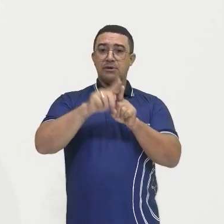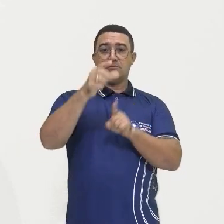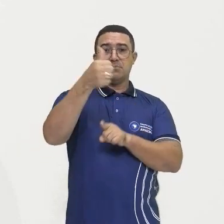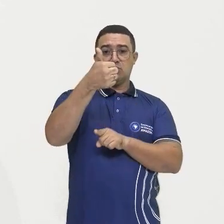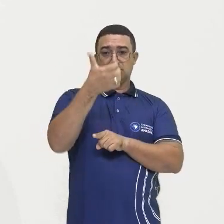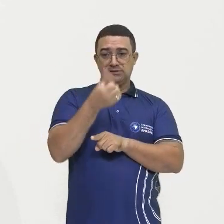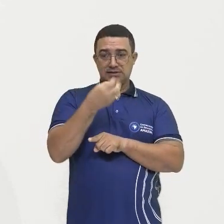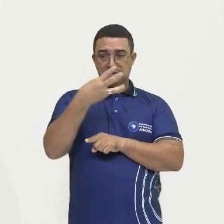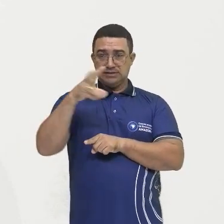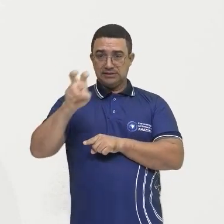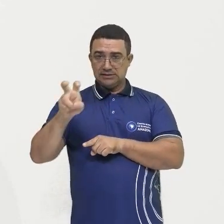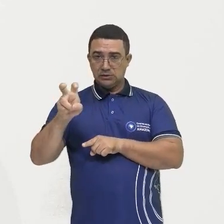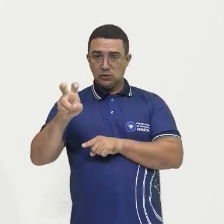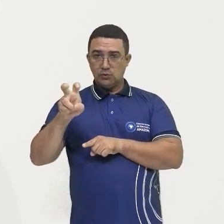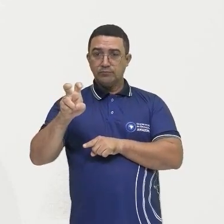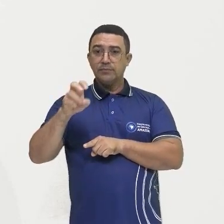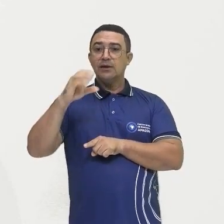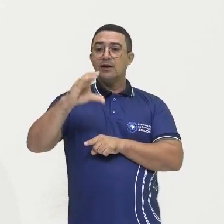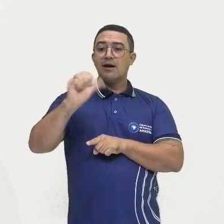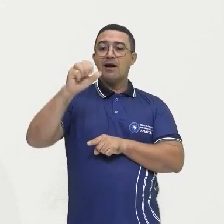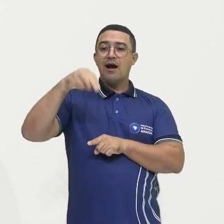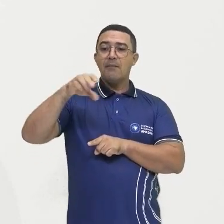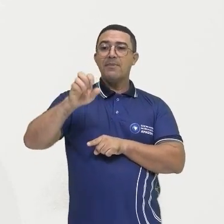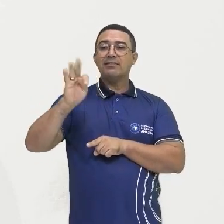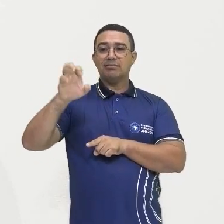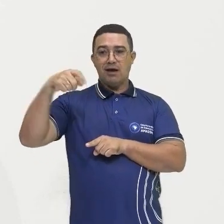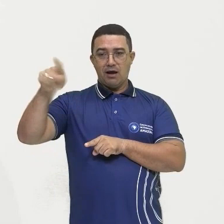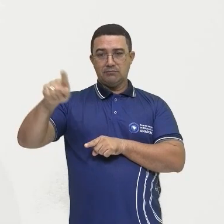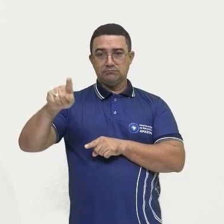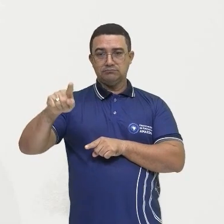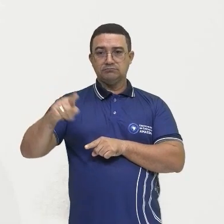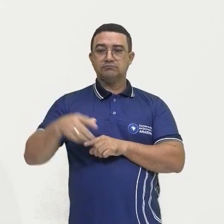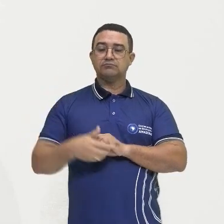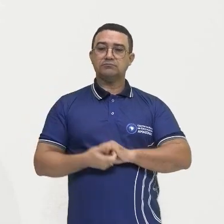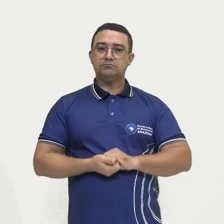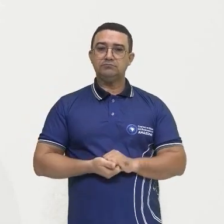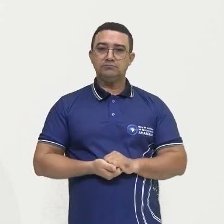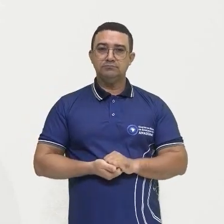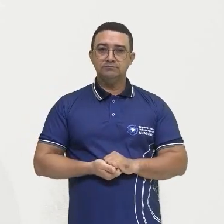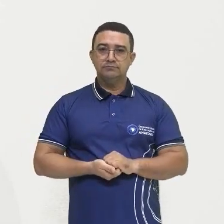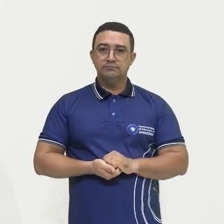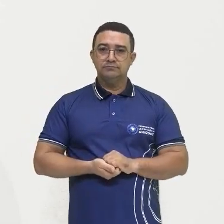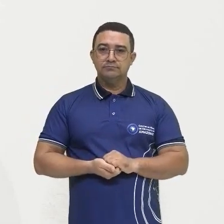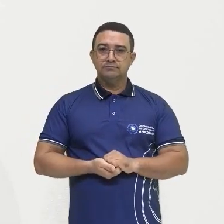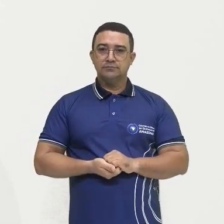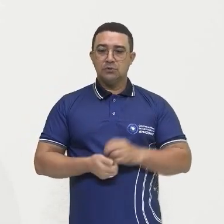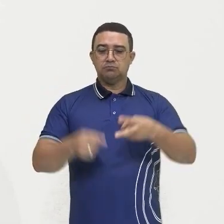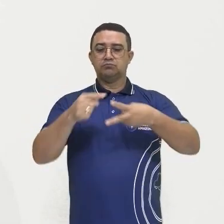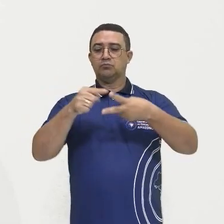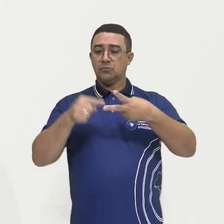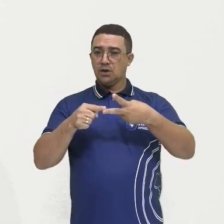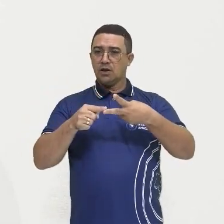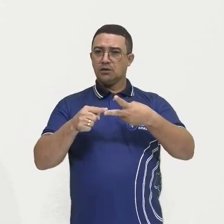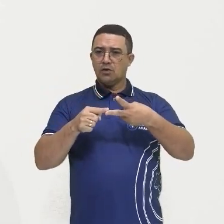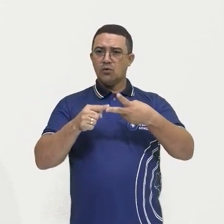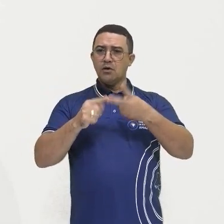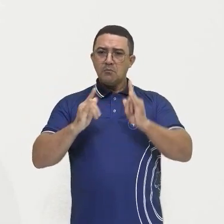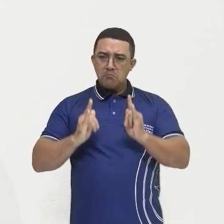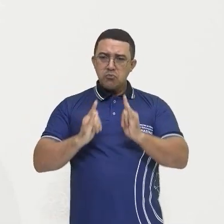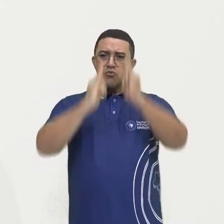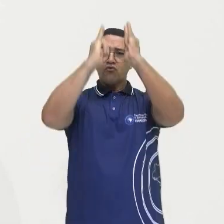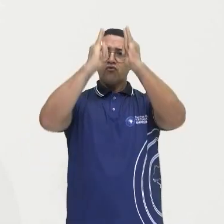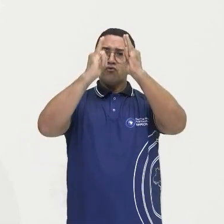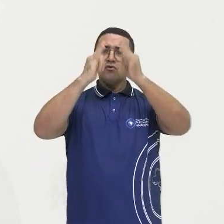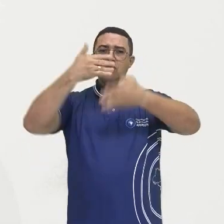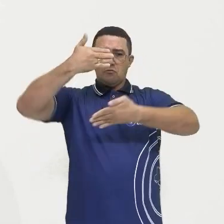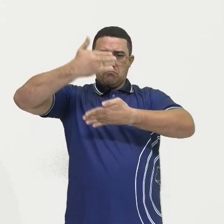olha, vou circular Belém, aqui a gente tem Cametá, Bragança. Esses fortes, eles foram surgindo juntamente com